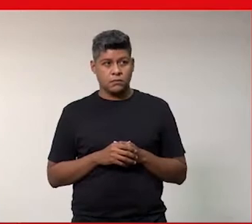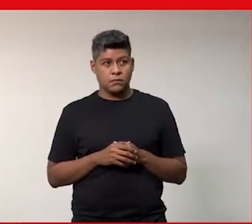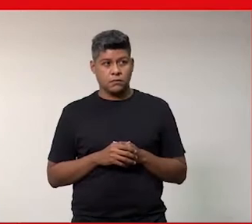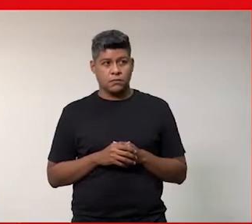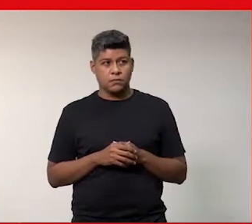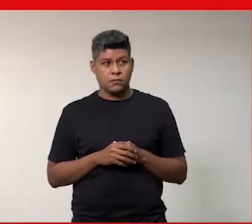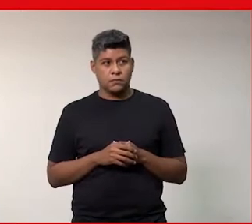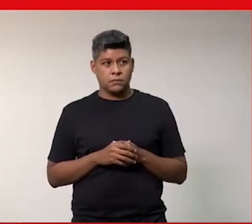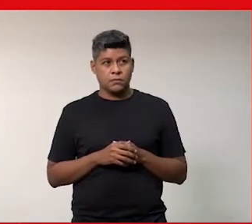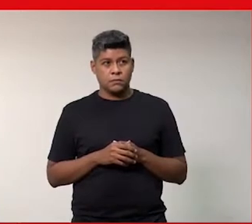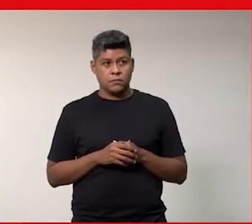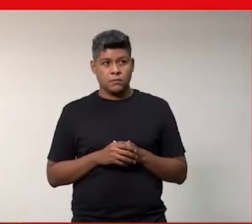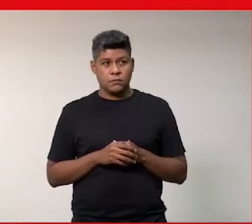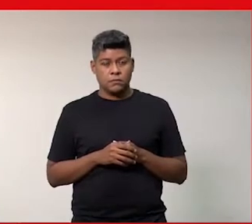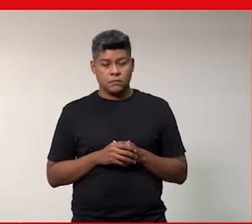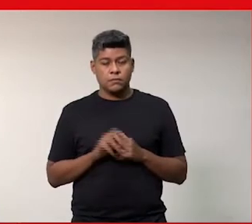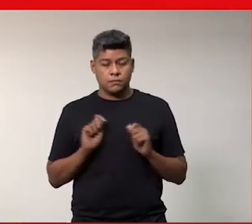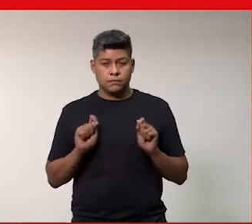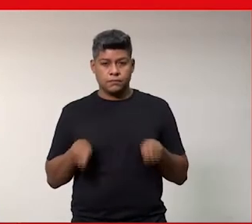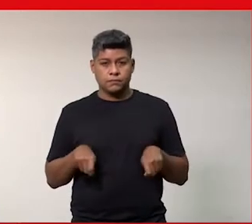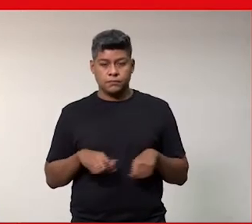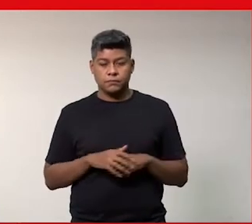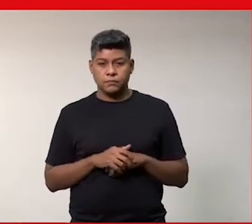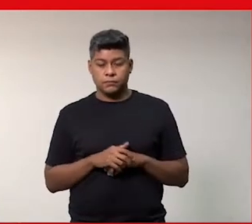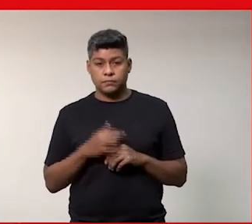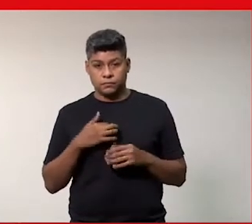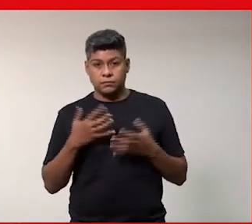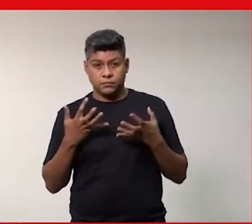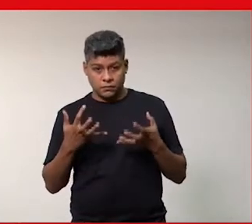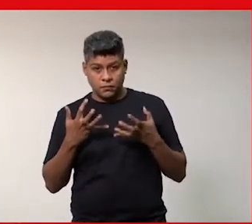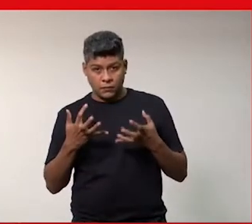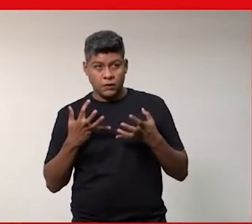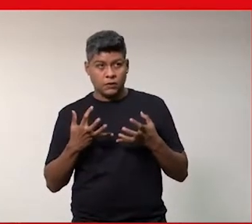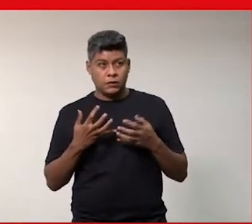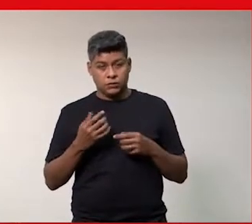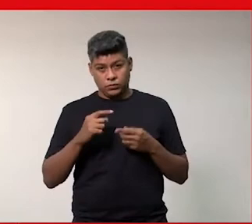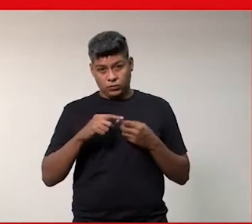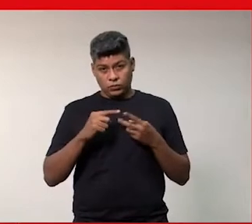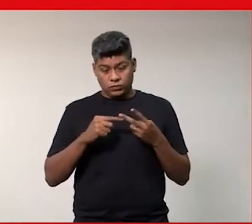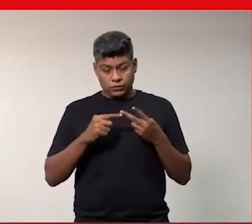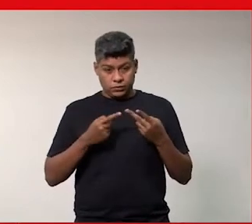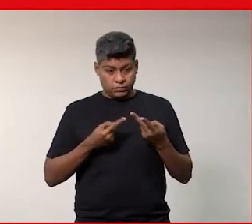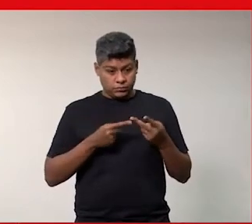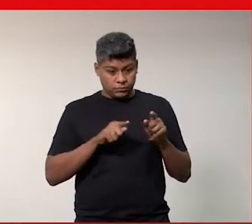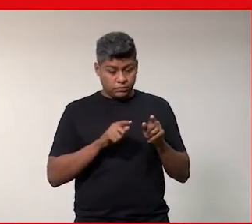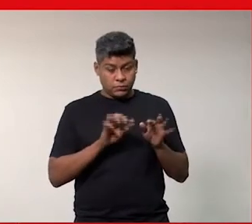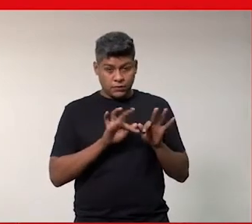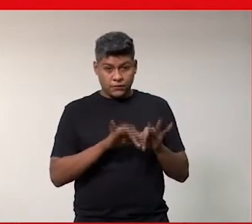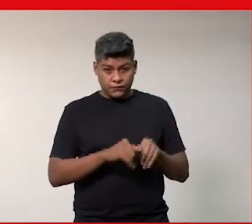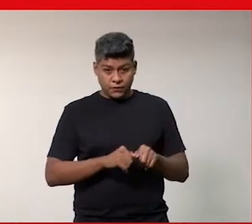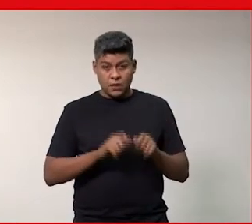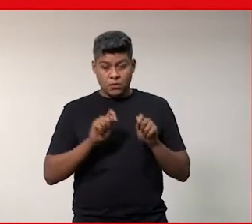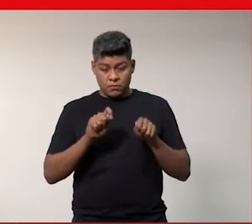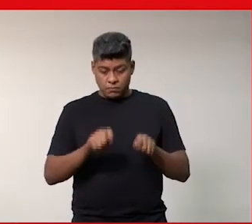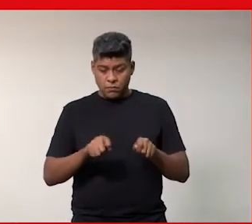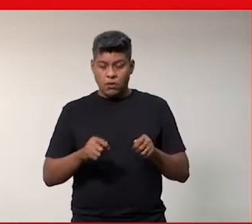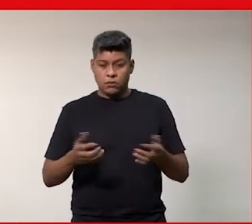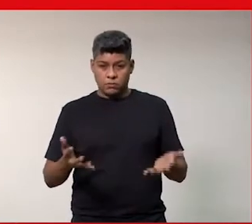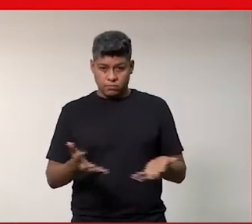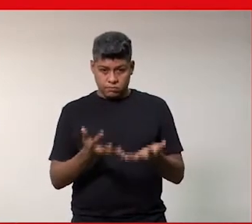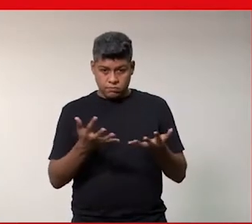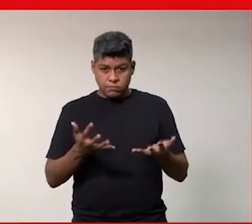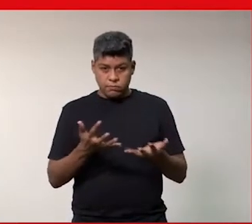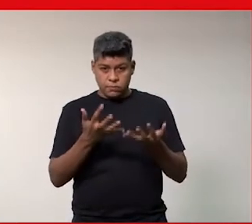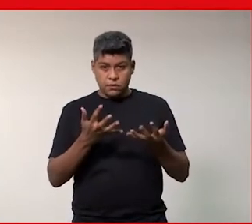vamos lá pode ser eu queria trazer duas provocações finais que eu acho que podem entrar de repente na